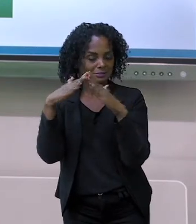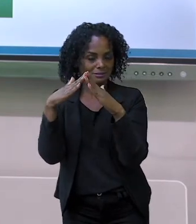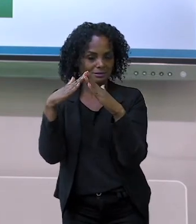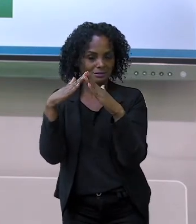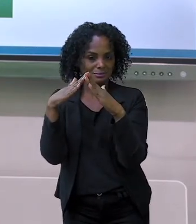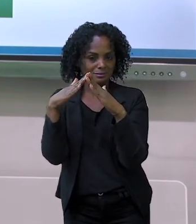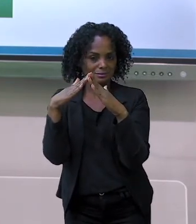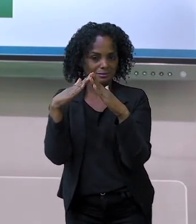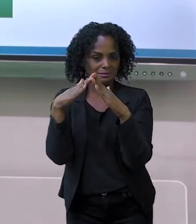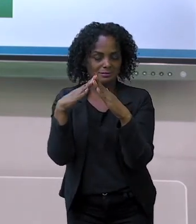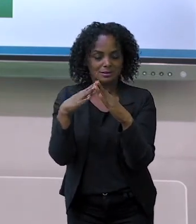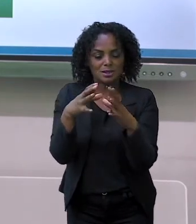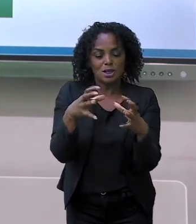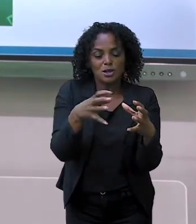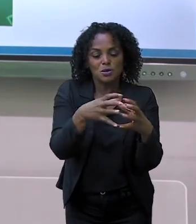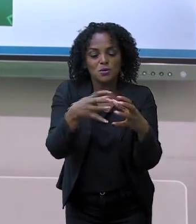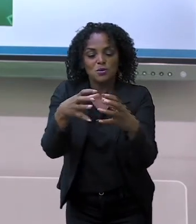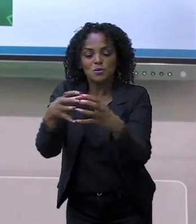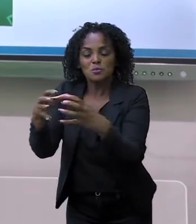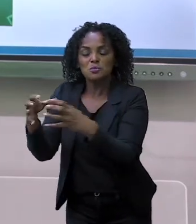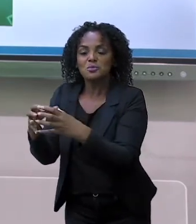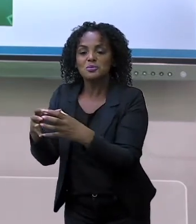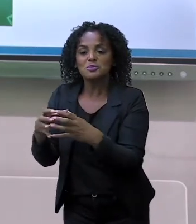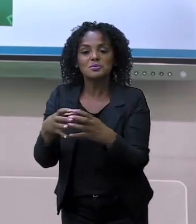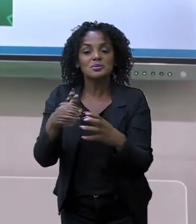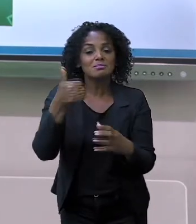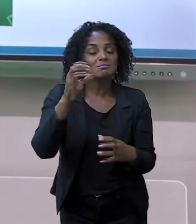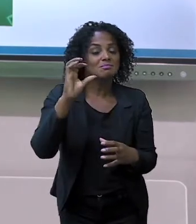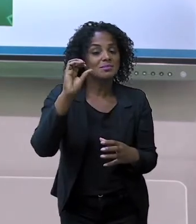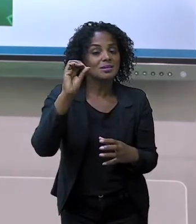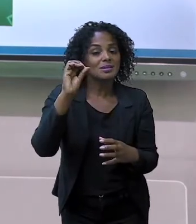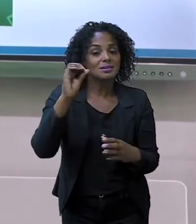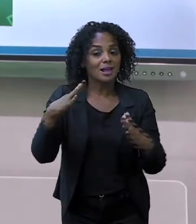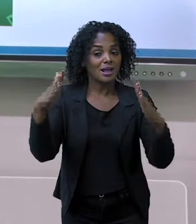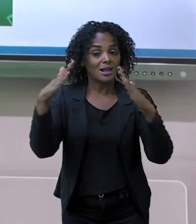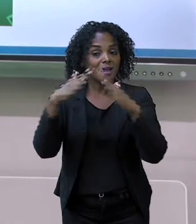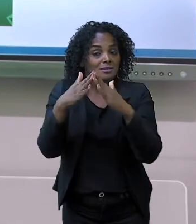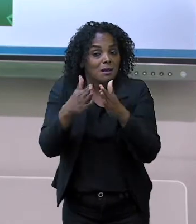grupo de dez. Olha lá.